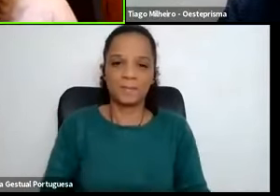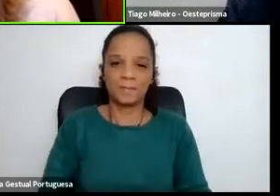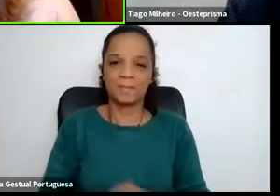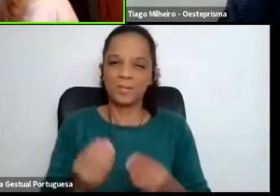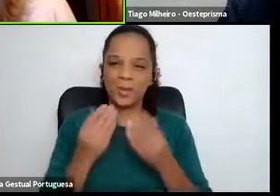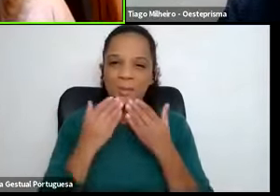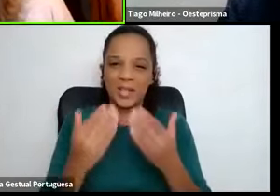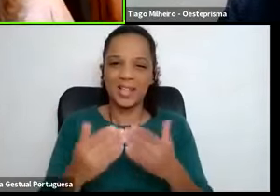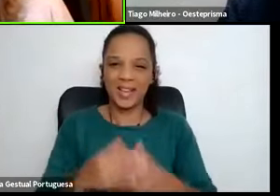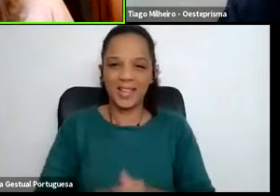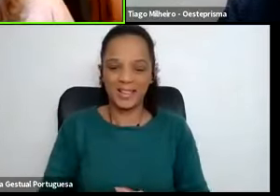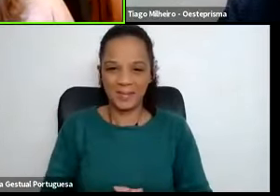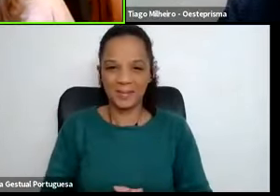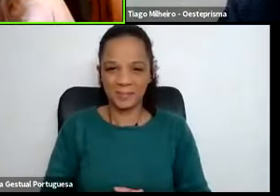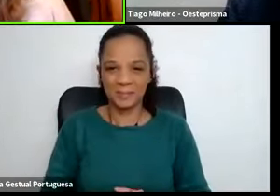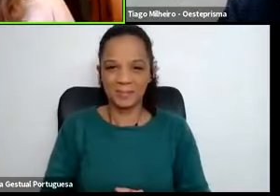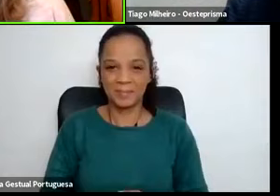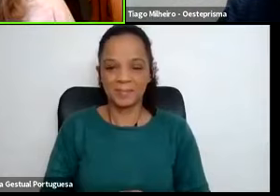obrigada.